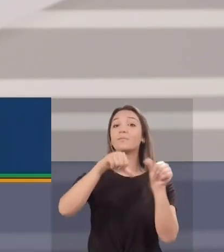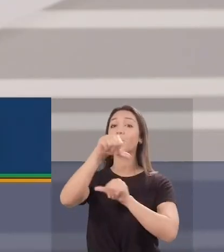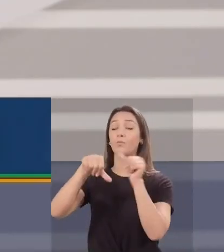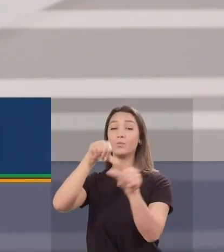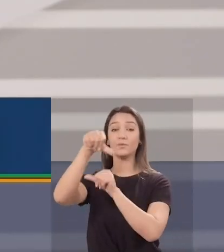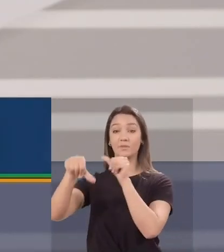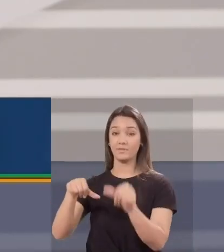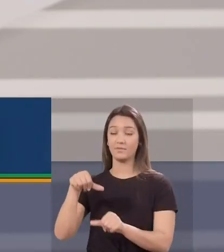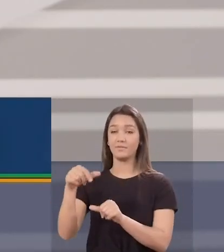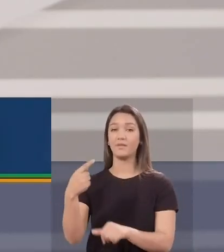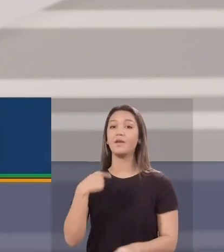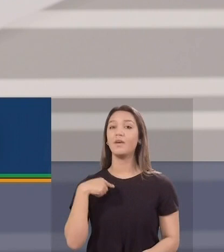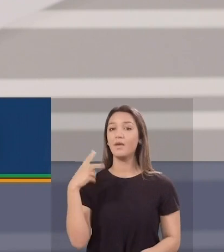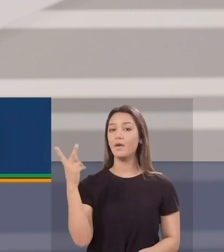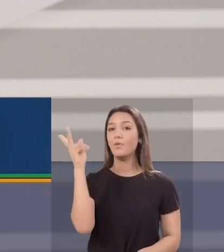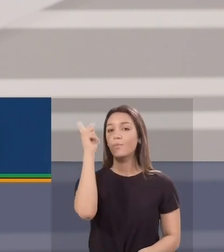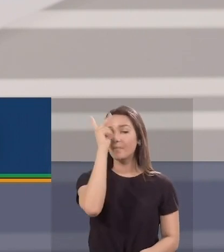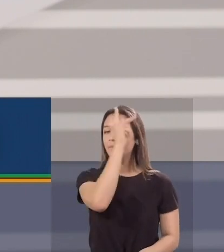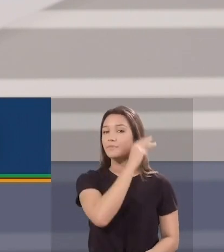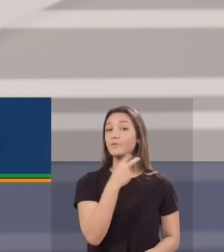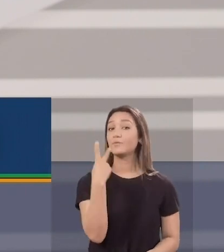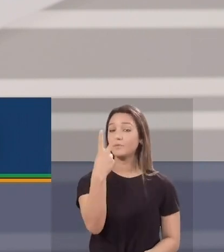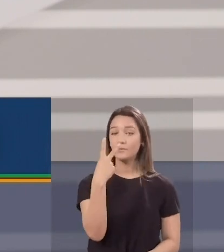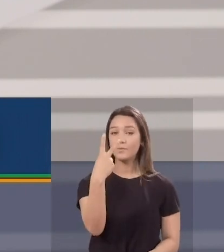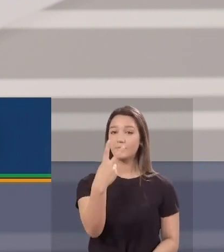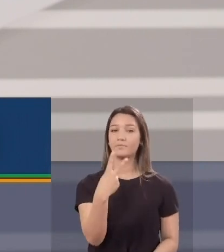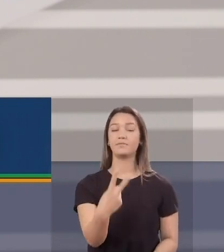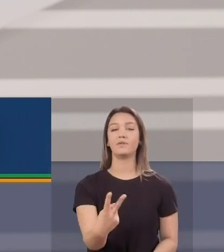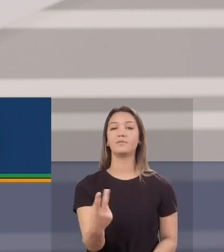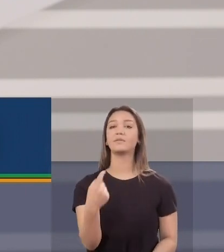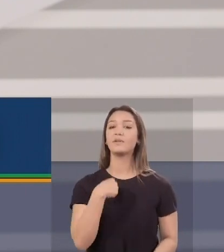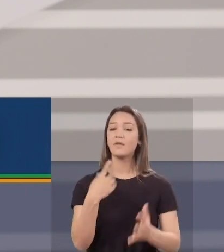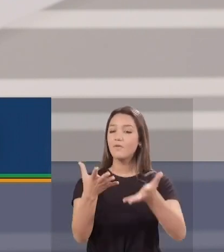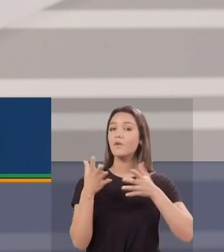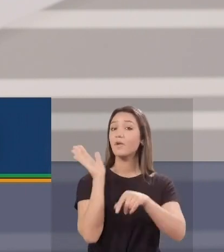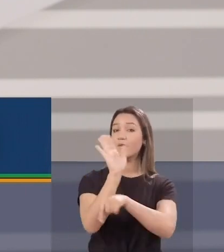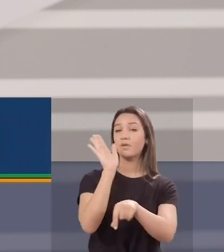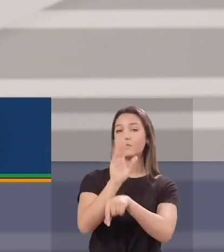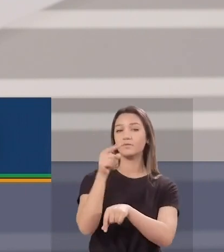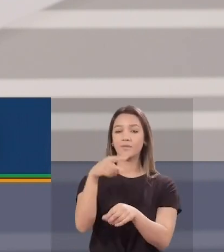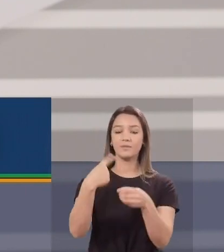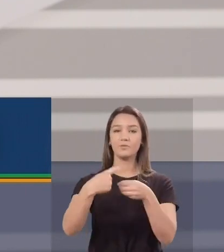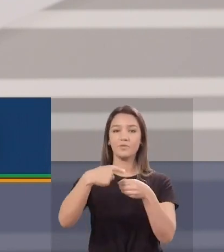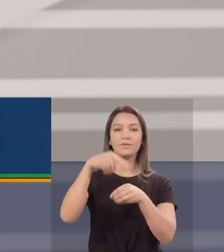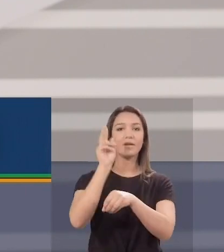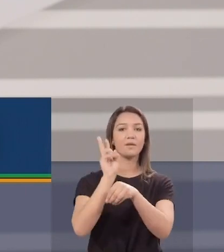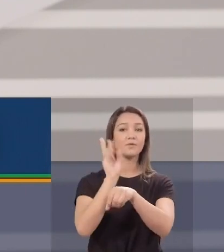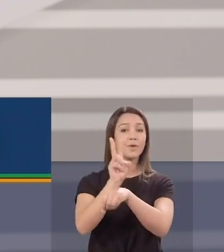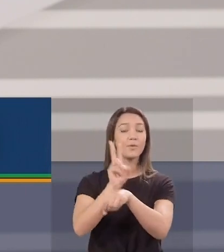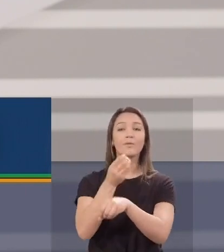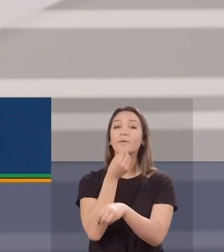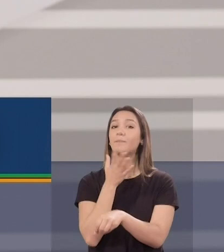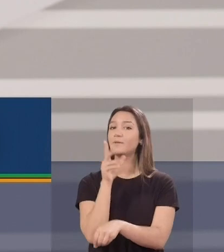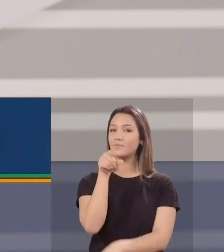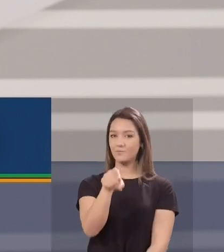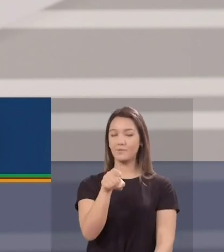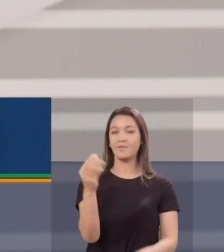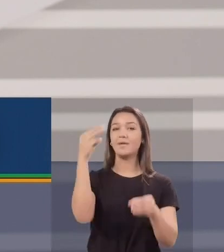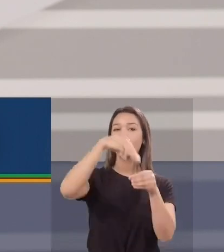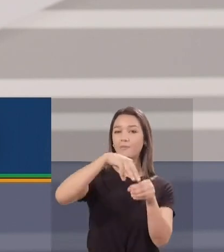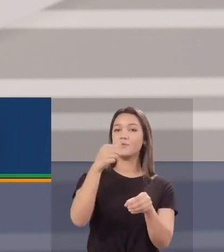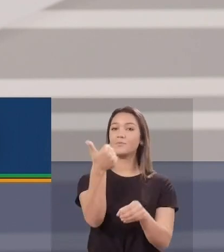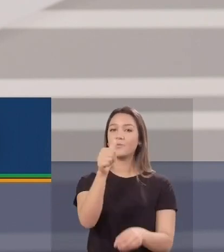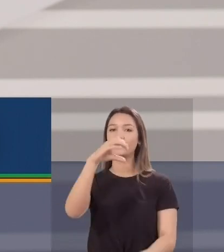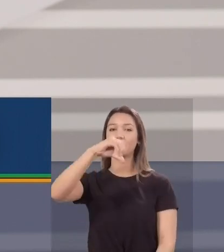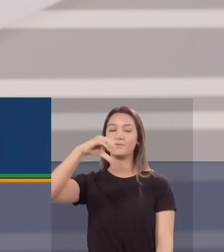mudança, testado e aprovado. Prefeito eleito e reeleito e presidente da FAMURS. Quero ajudar o seu município a cuidar bem de você. Vote